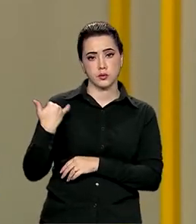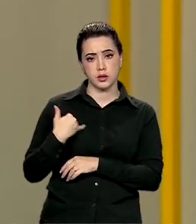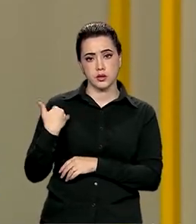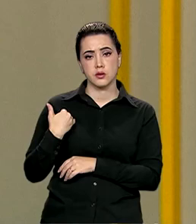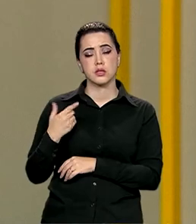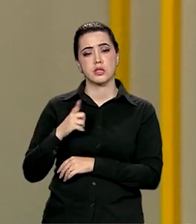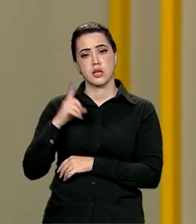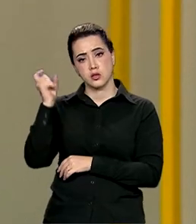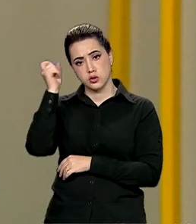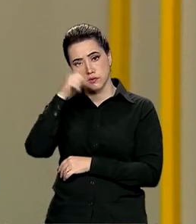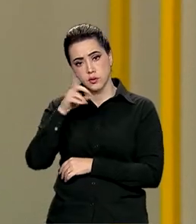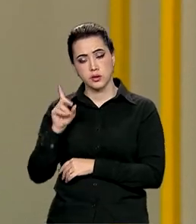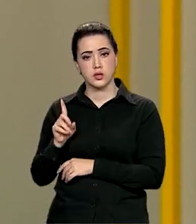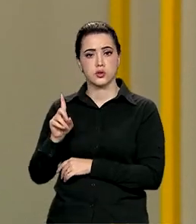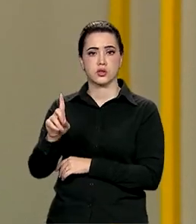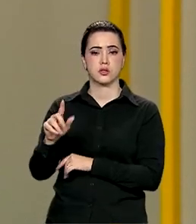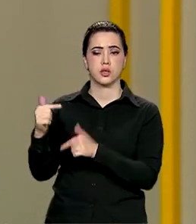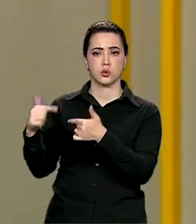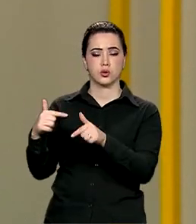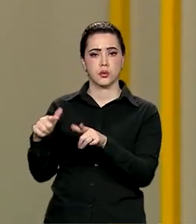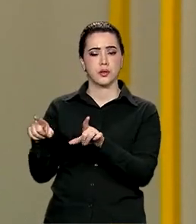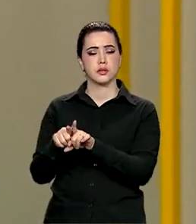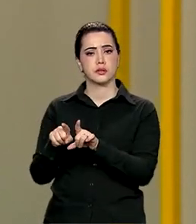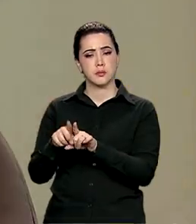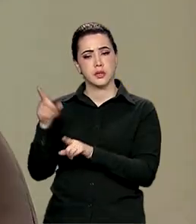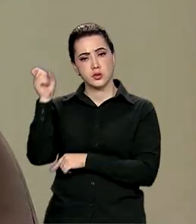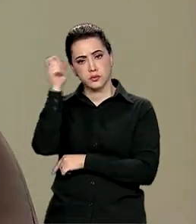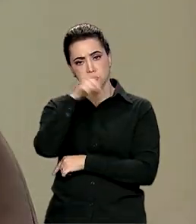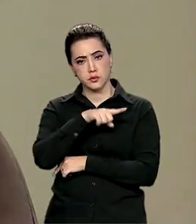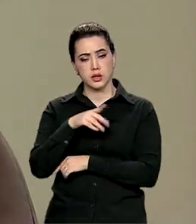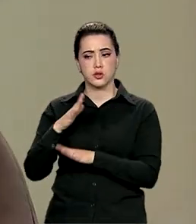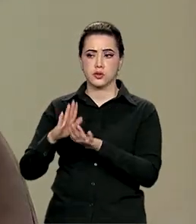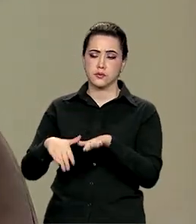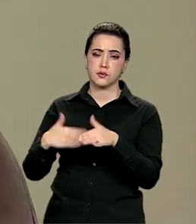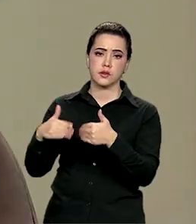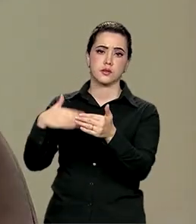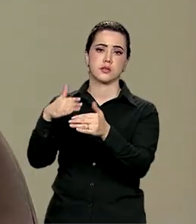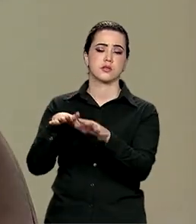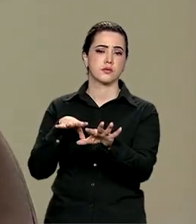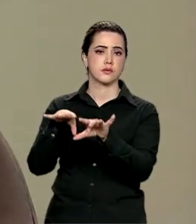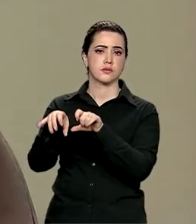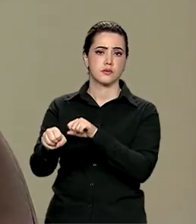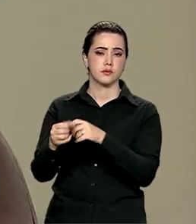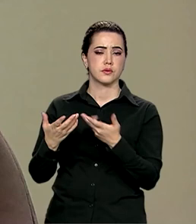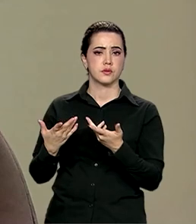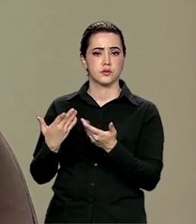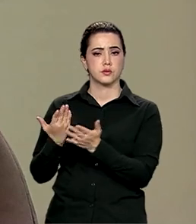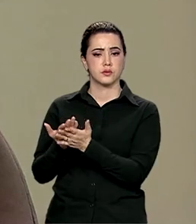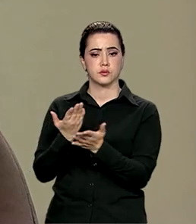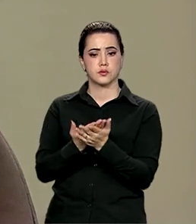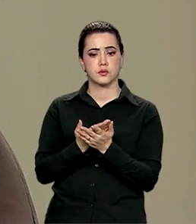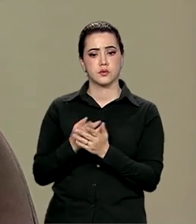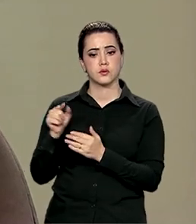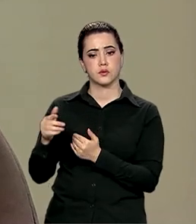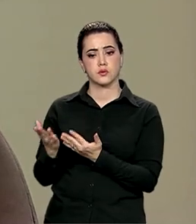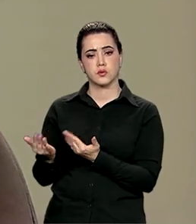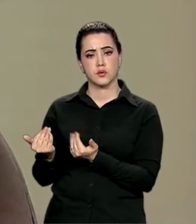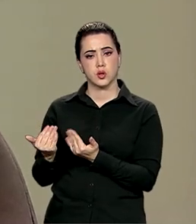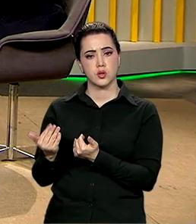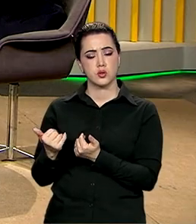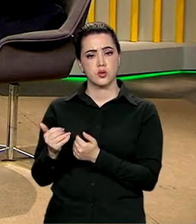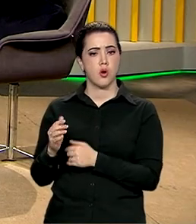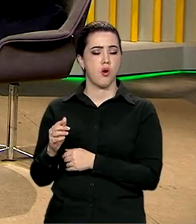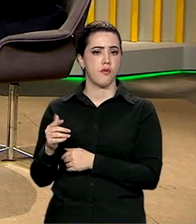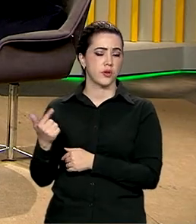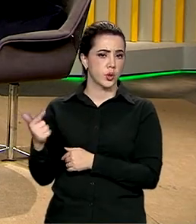inserção no mundo do trabalho, como também de avançar na sua formação pelos estudos. Ou seja, é aquela geração